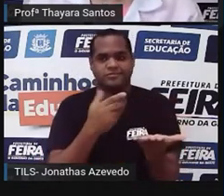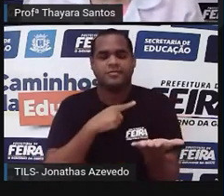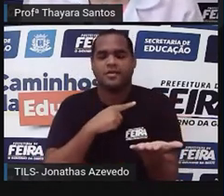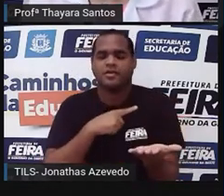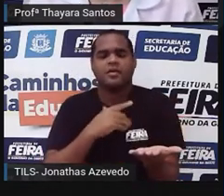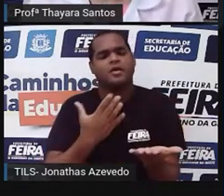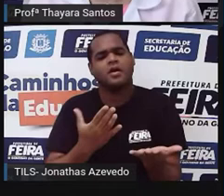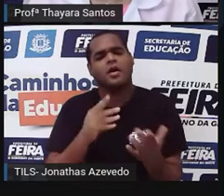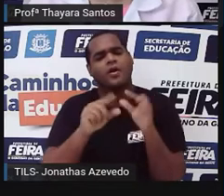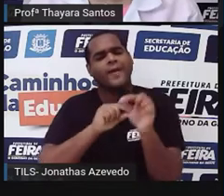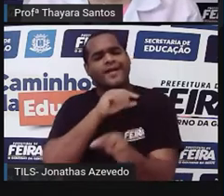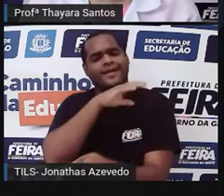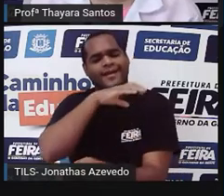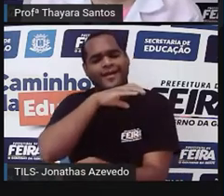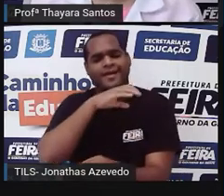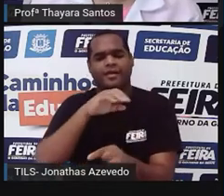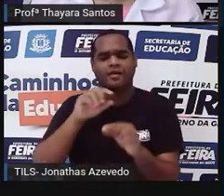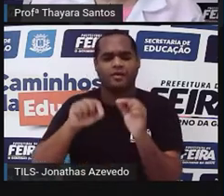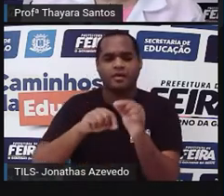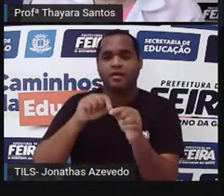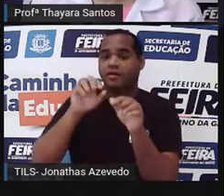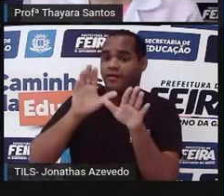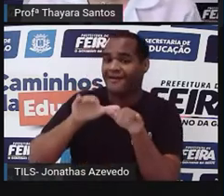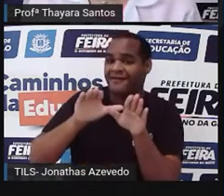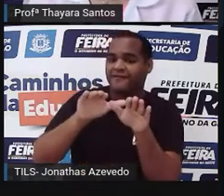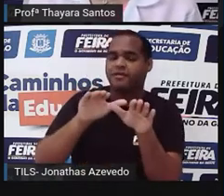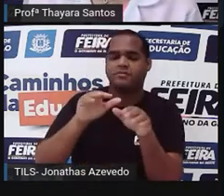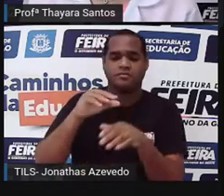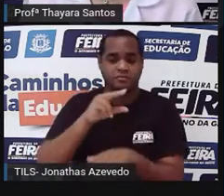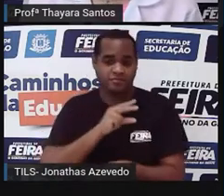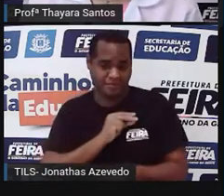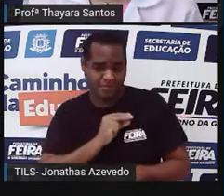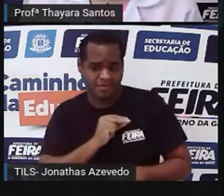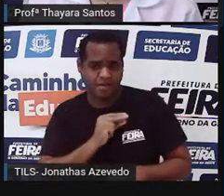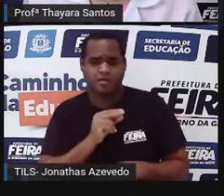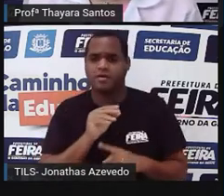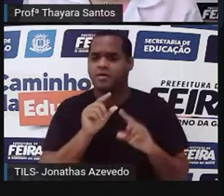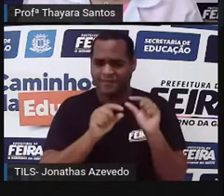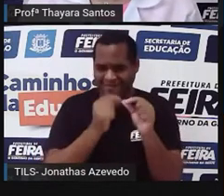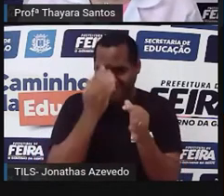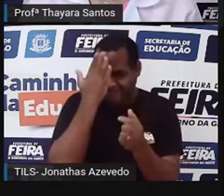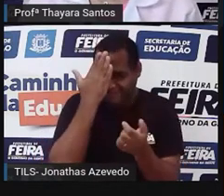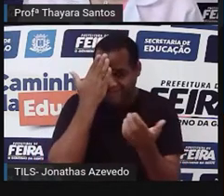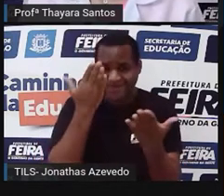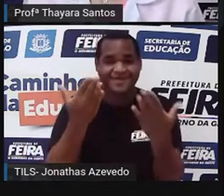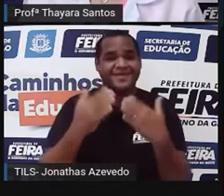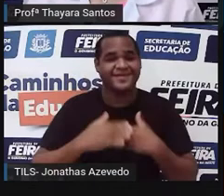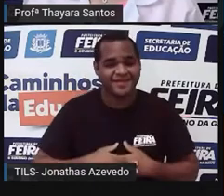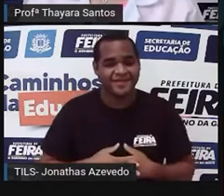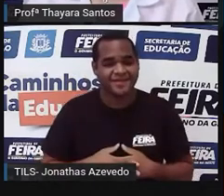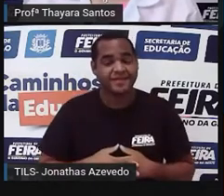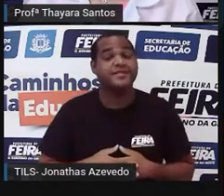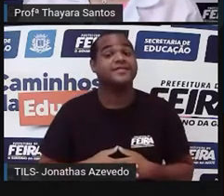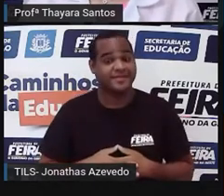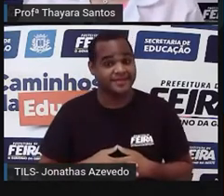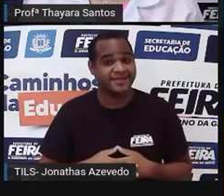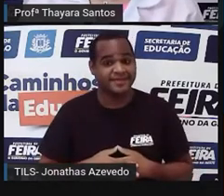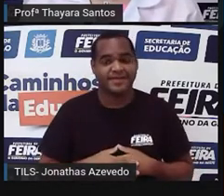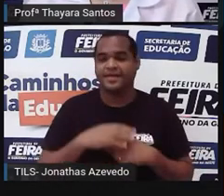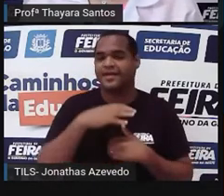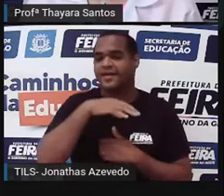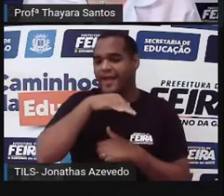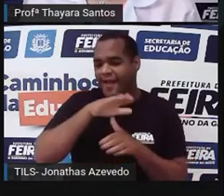E quem são esses animais, essas aves e os mamíferos? É fácil, né? Saber quem são eles. As aves e os